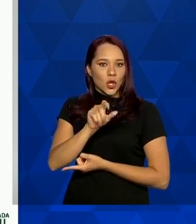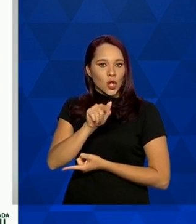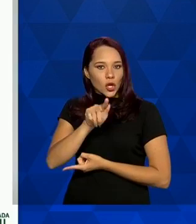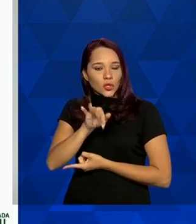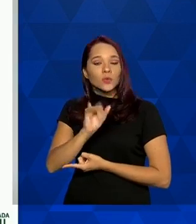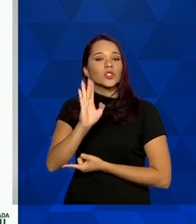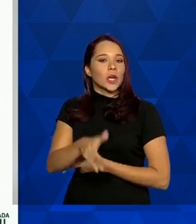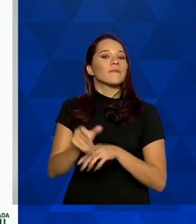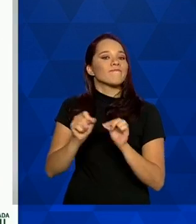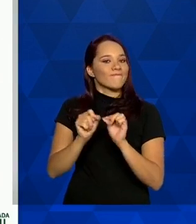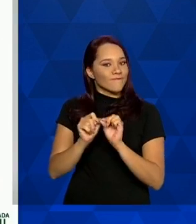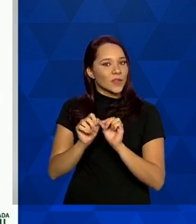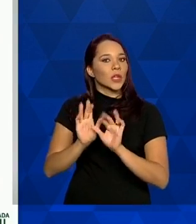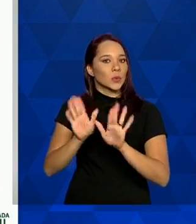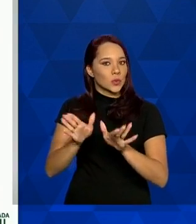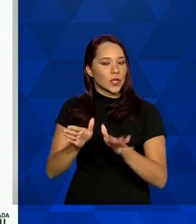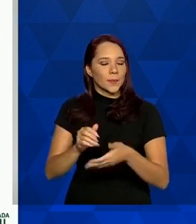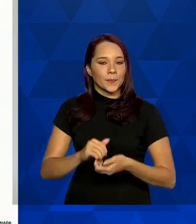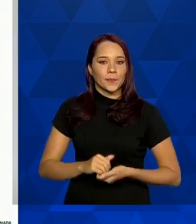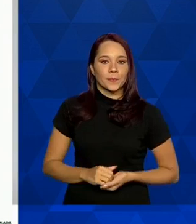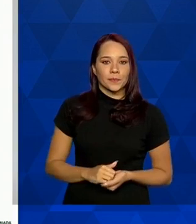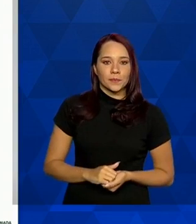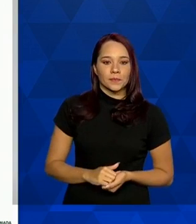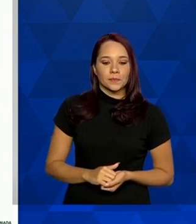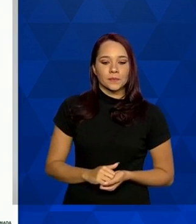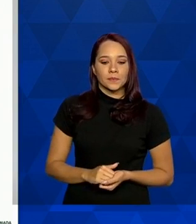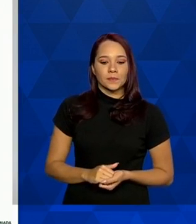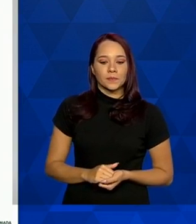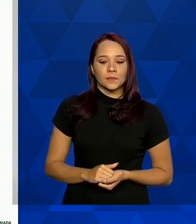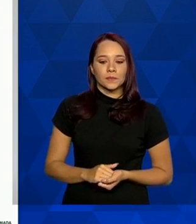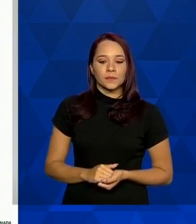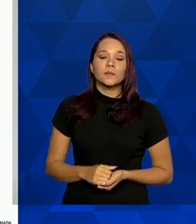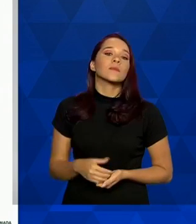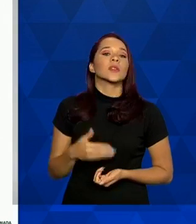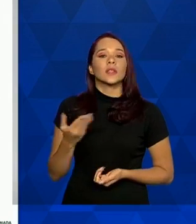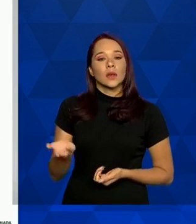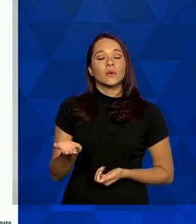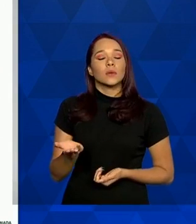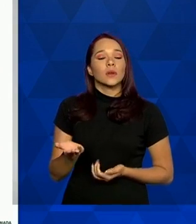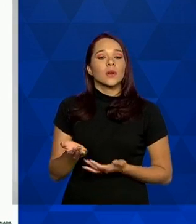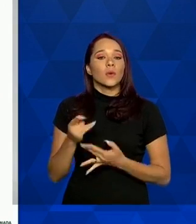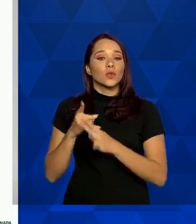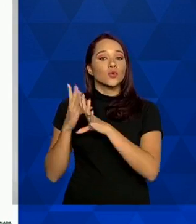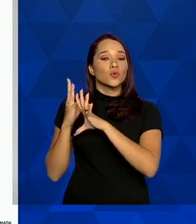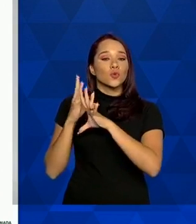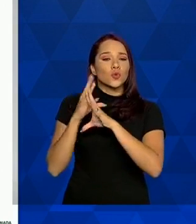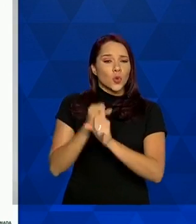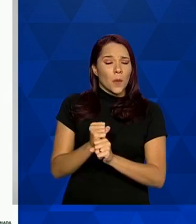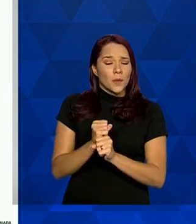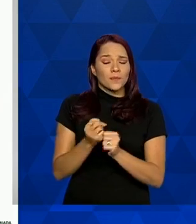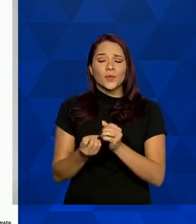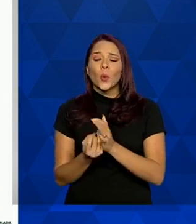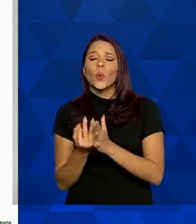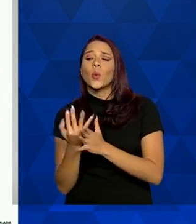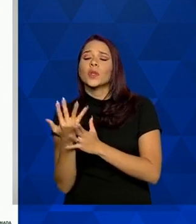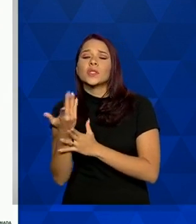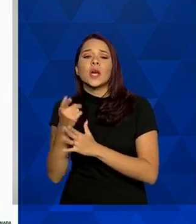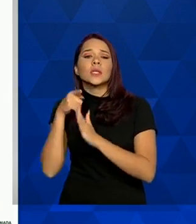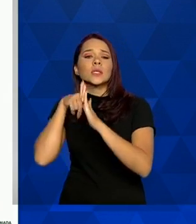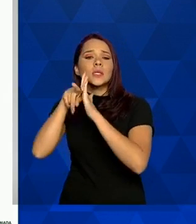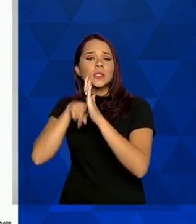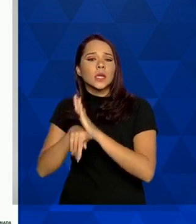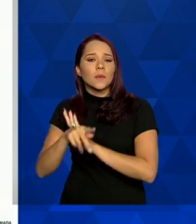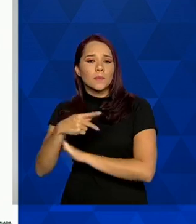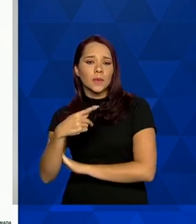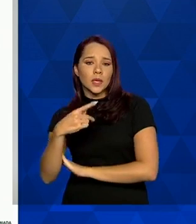realizados pode passar então na hora que nós somamos o quantitativo de exames